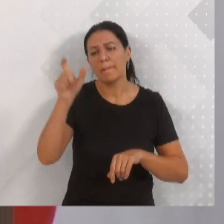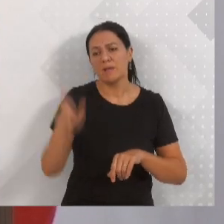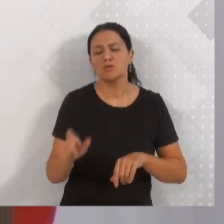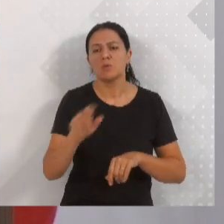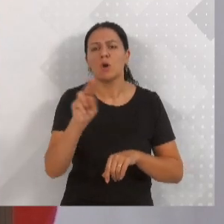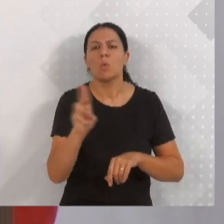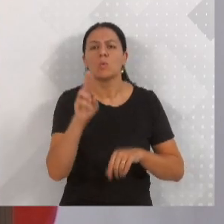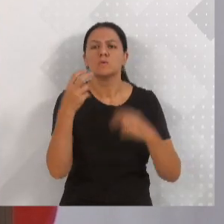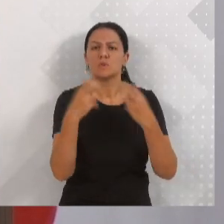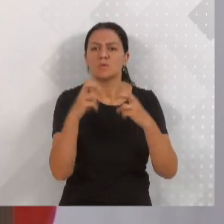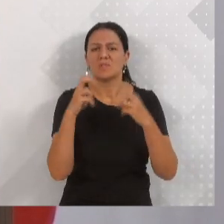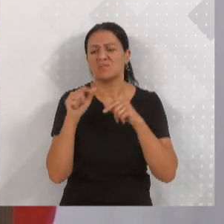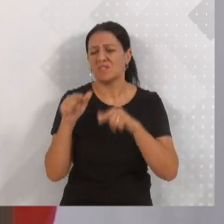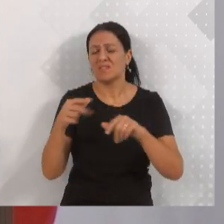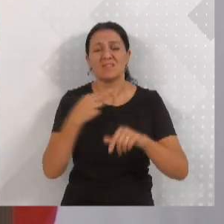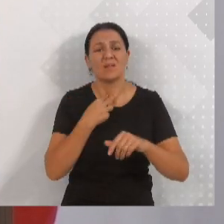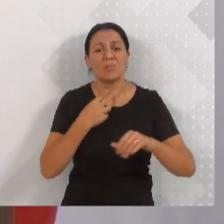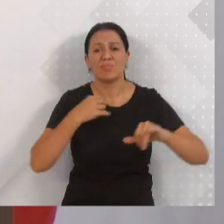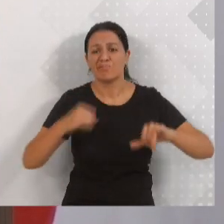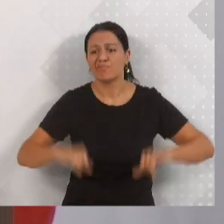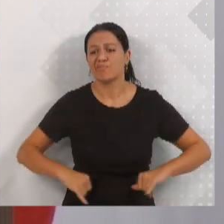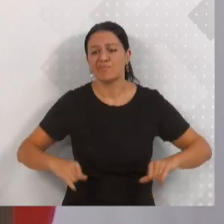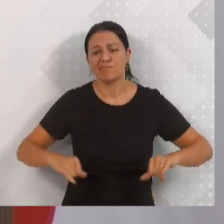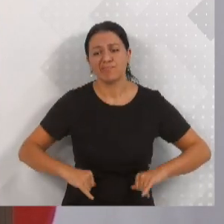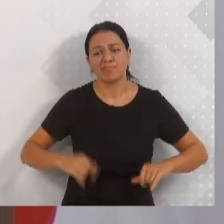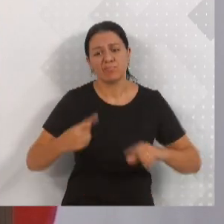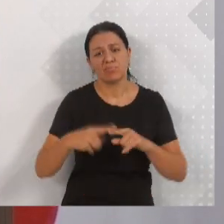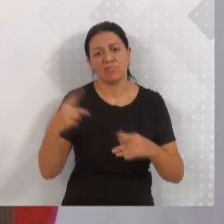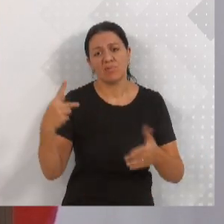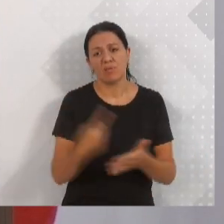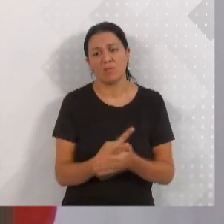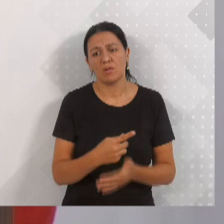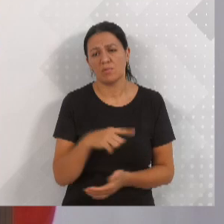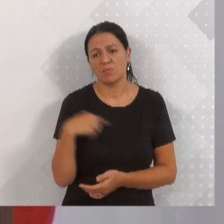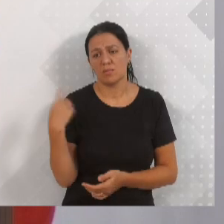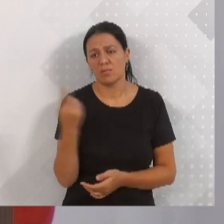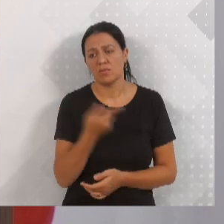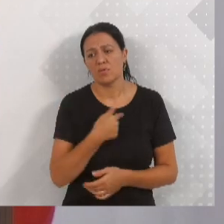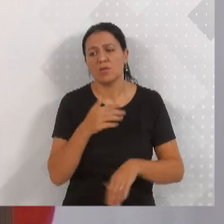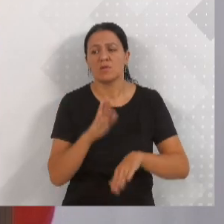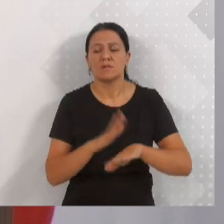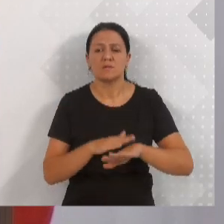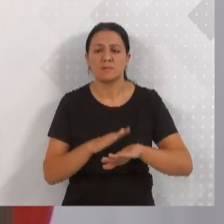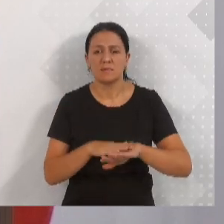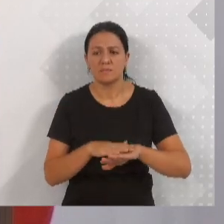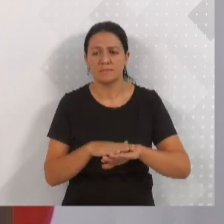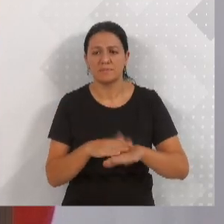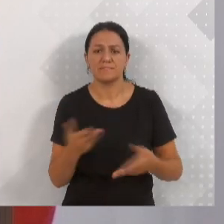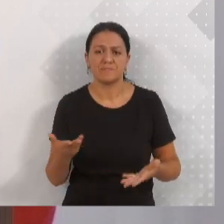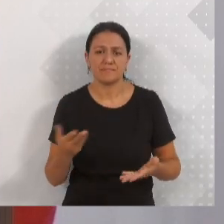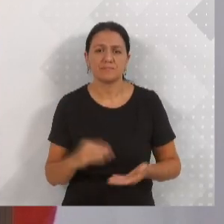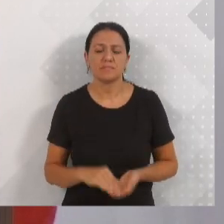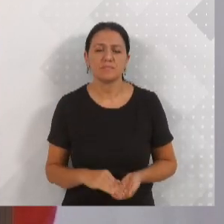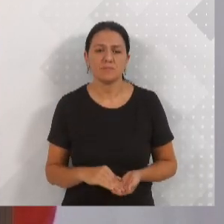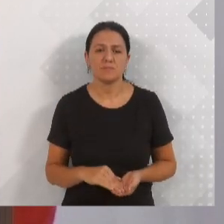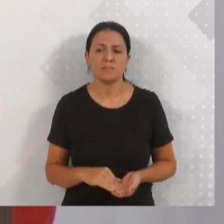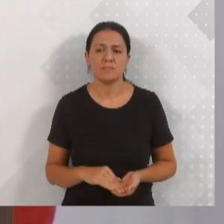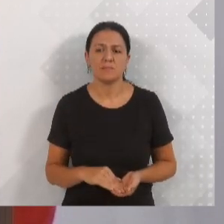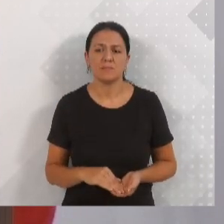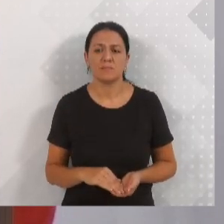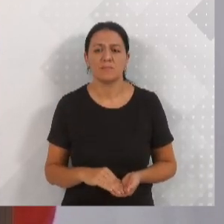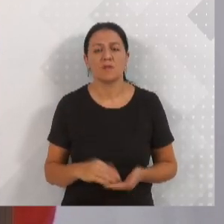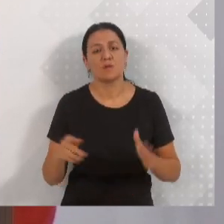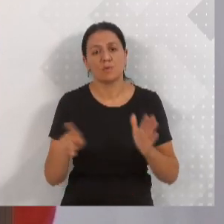pode pagar pelos erros que nós cometemos, pelos erros que, de repente, tem no próprio